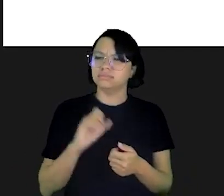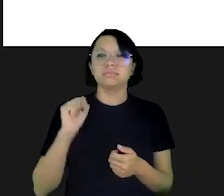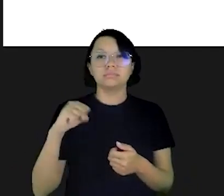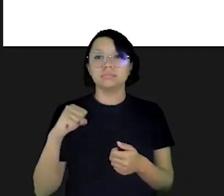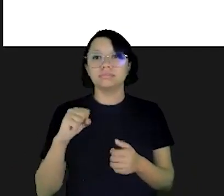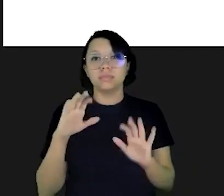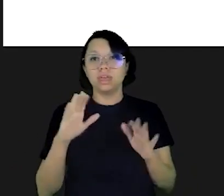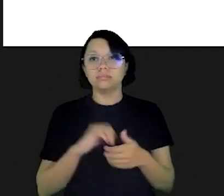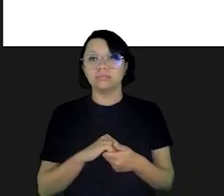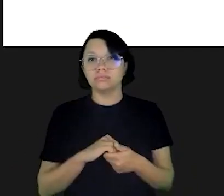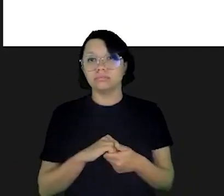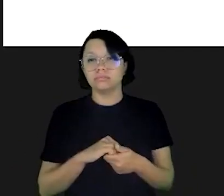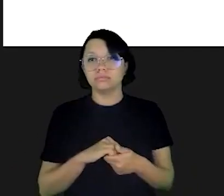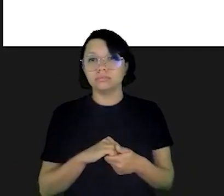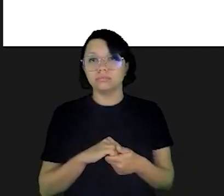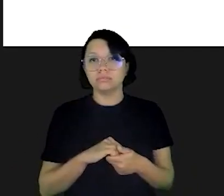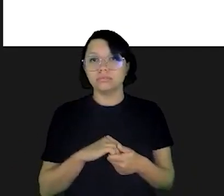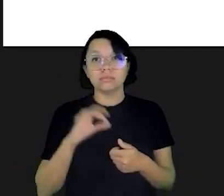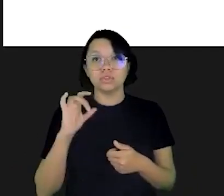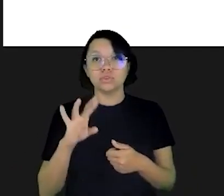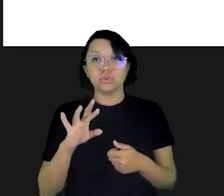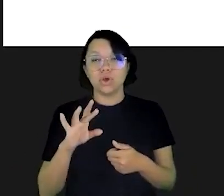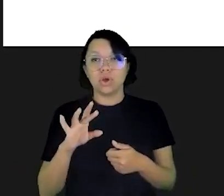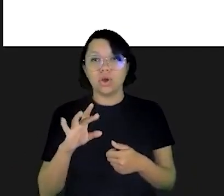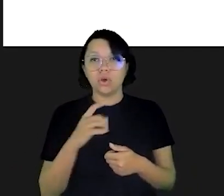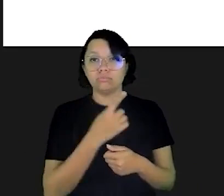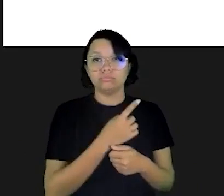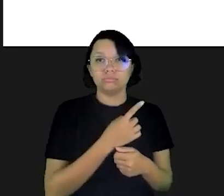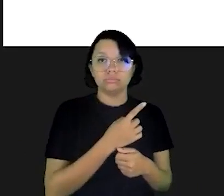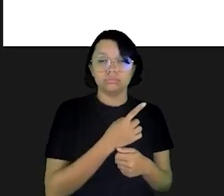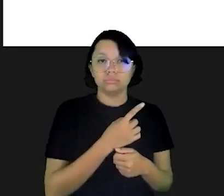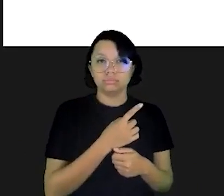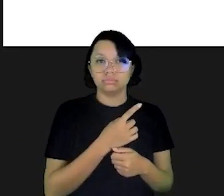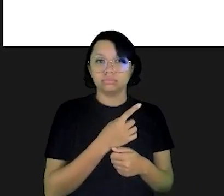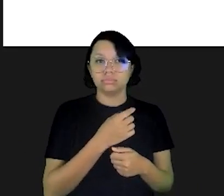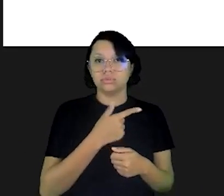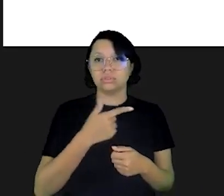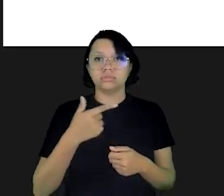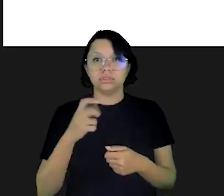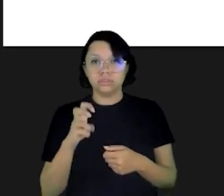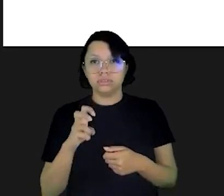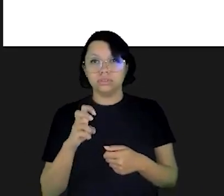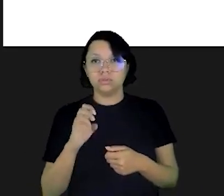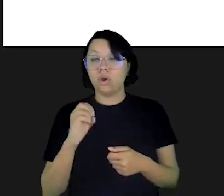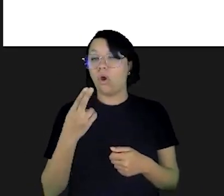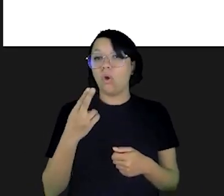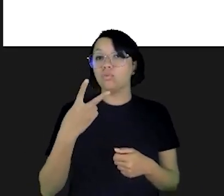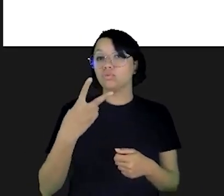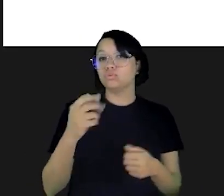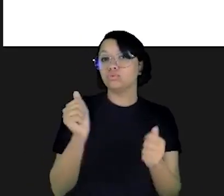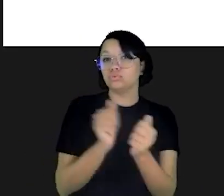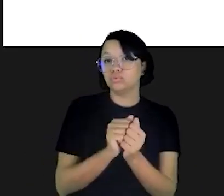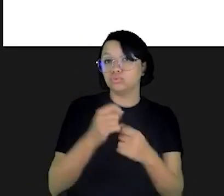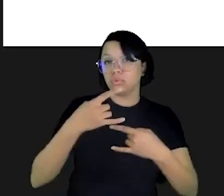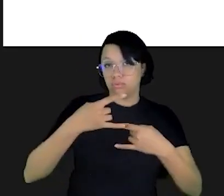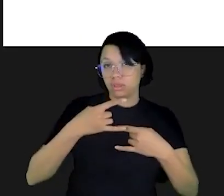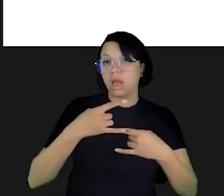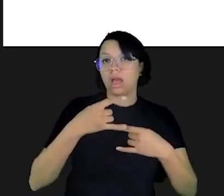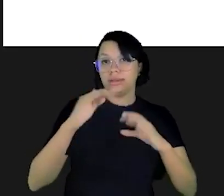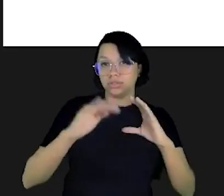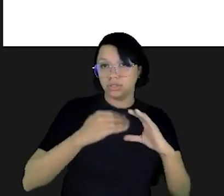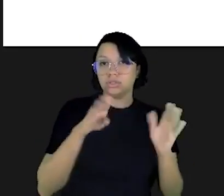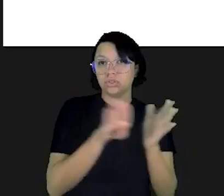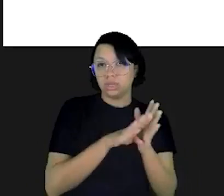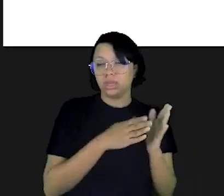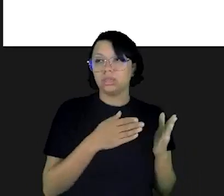está certo isso? tá é isso mesmo só impressa por R$225 ou online